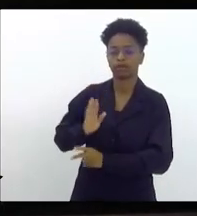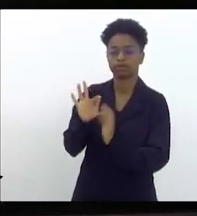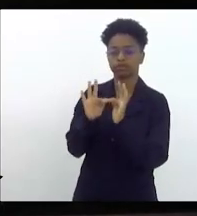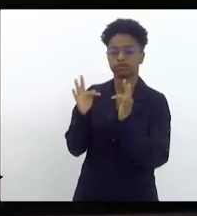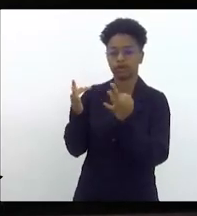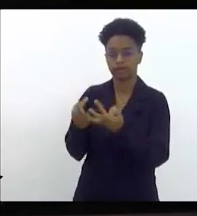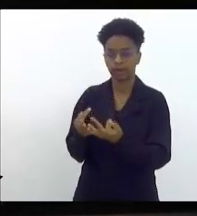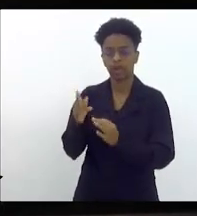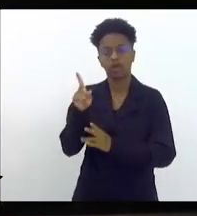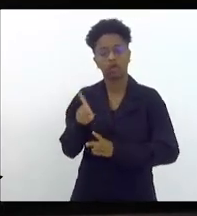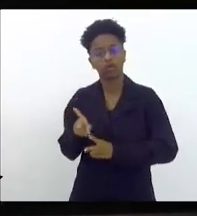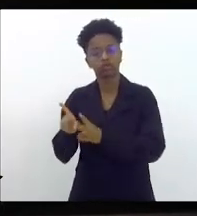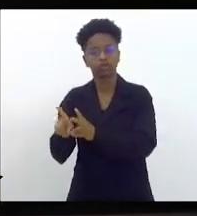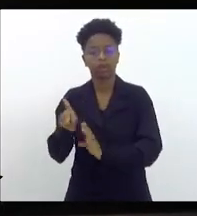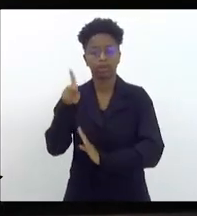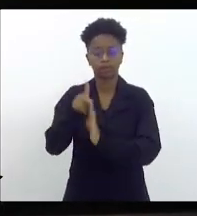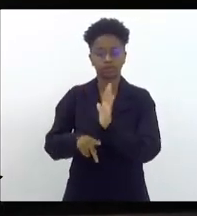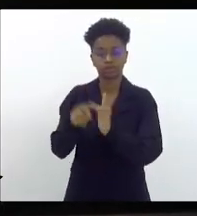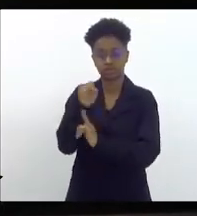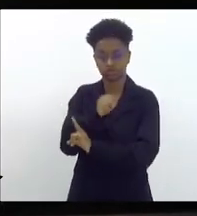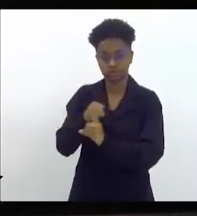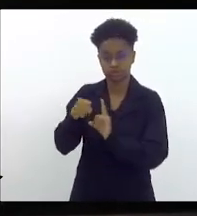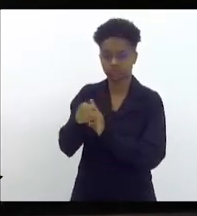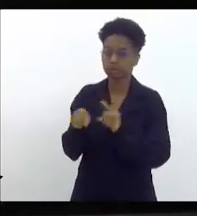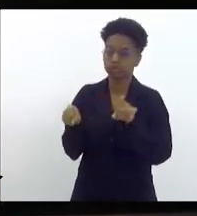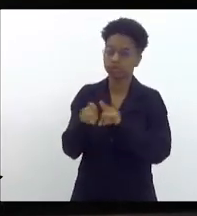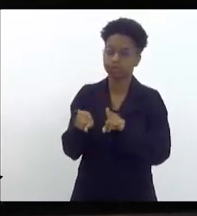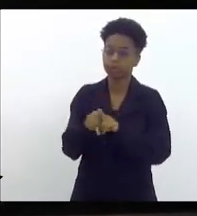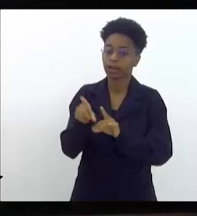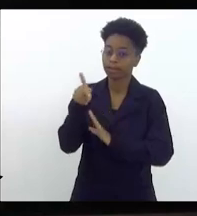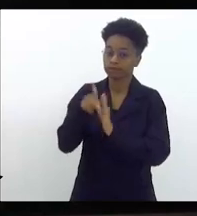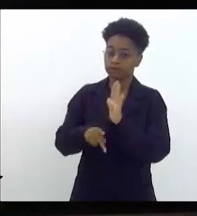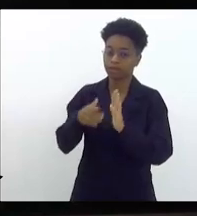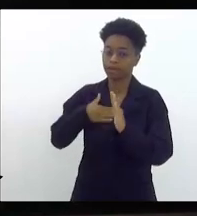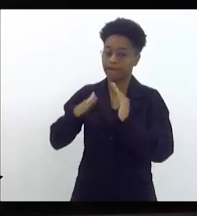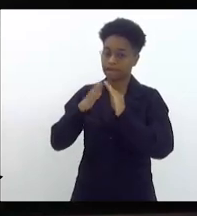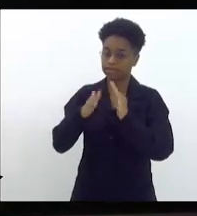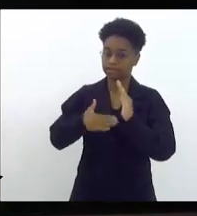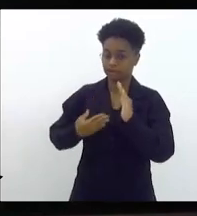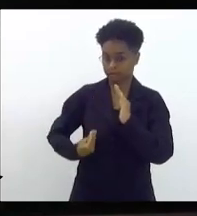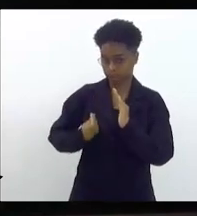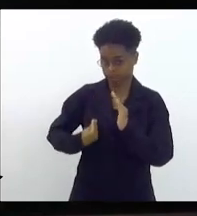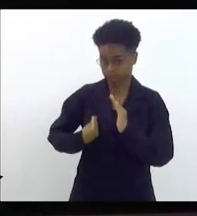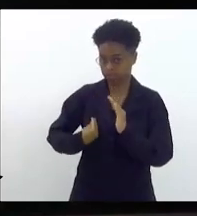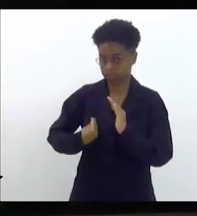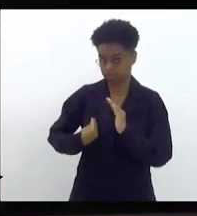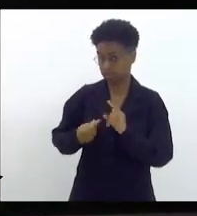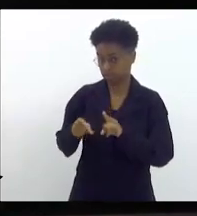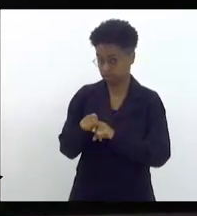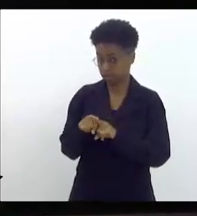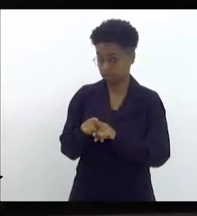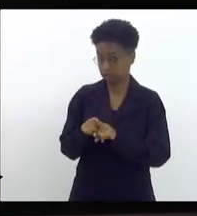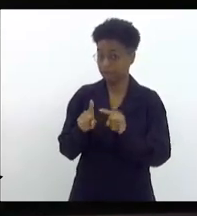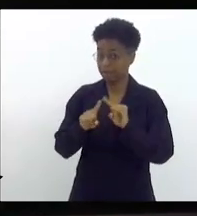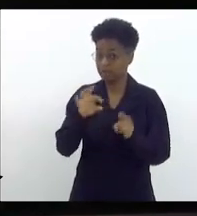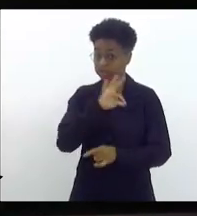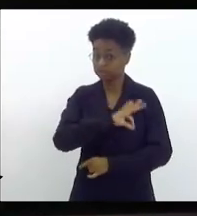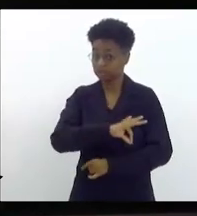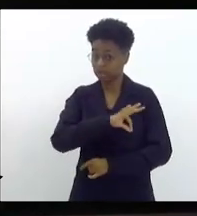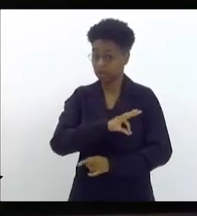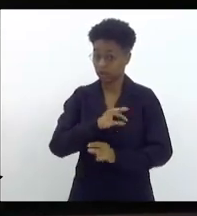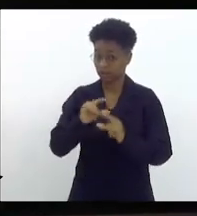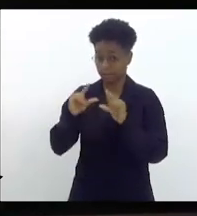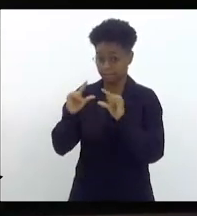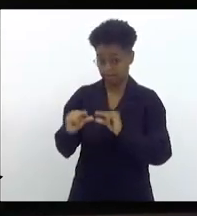aos projetos sociais, inclusive até o projeto Minha Casa, Minha Vida também. E o salário mínimo se